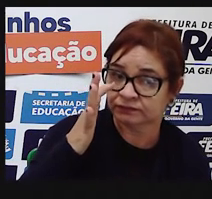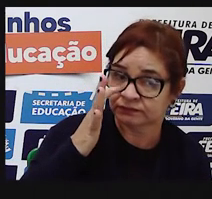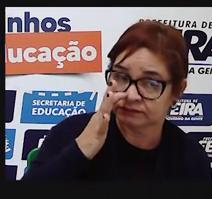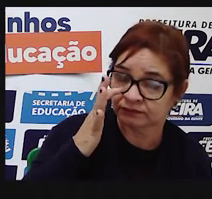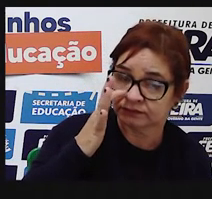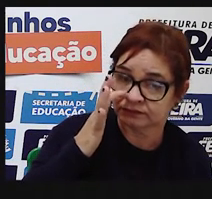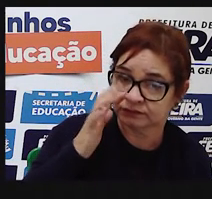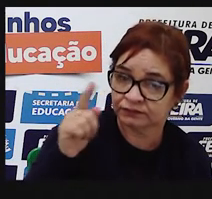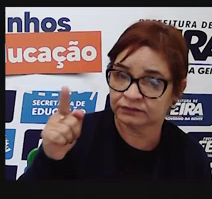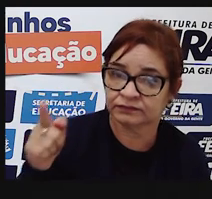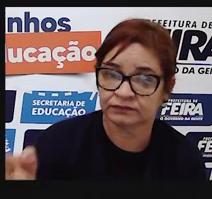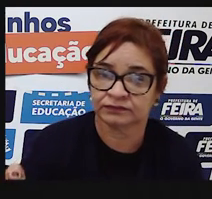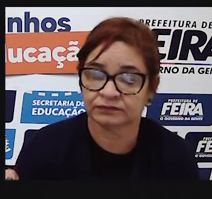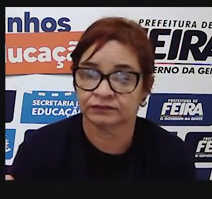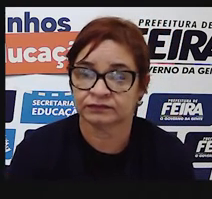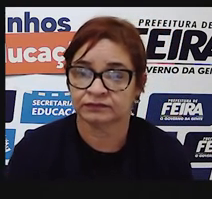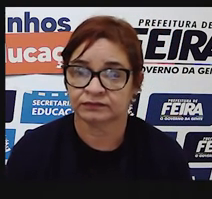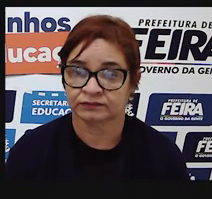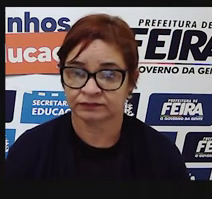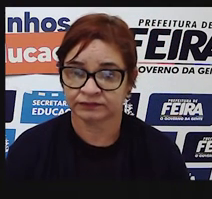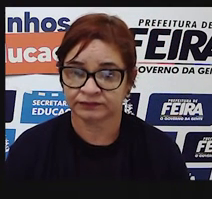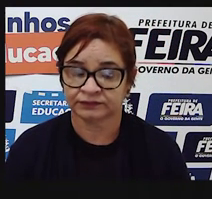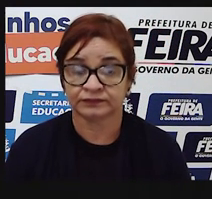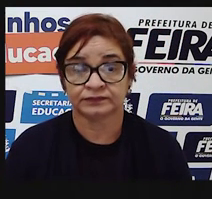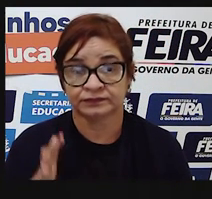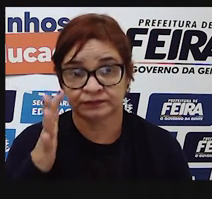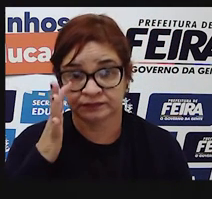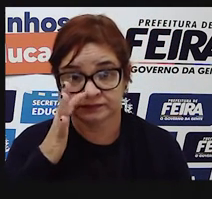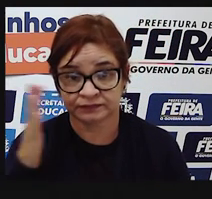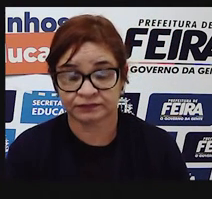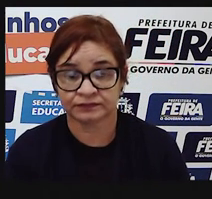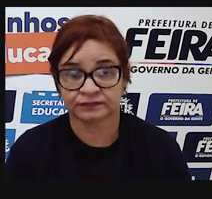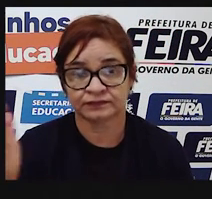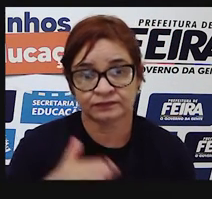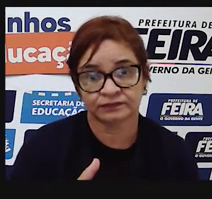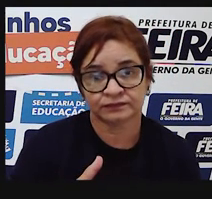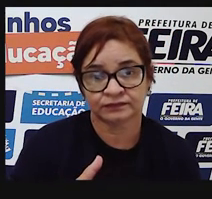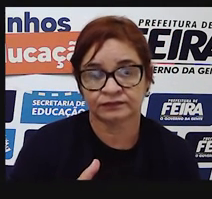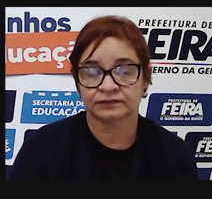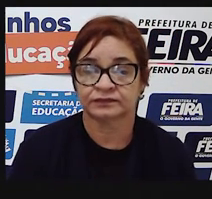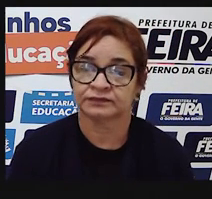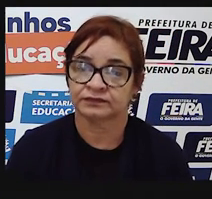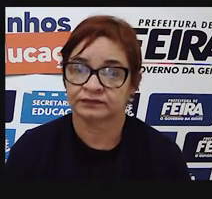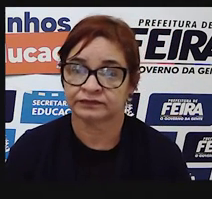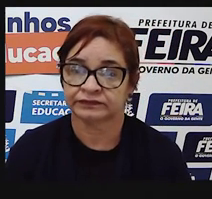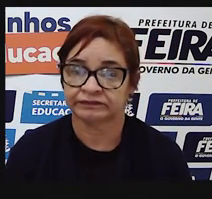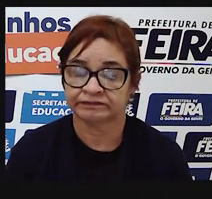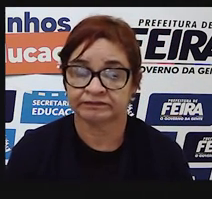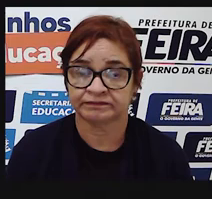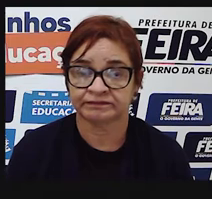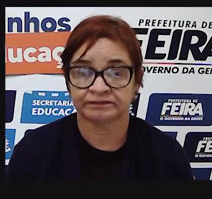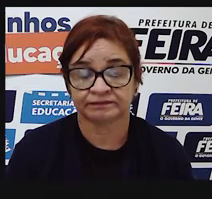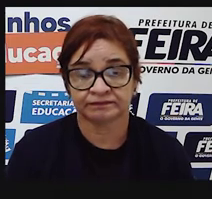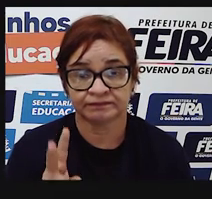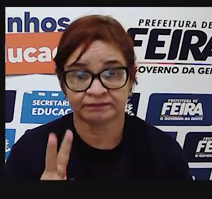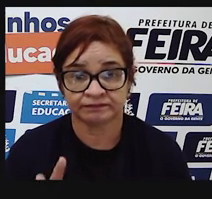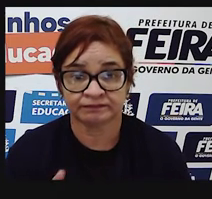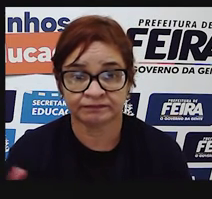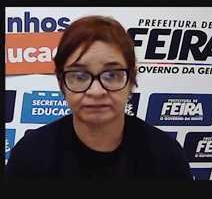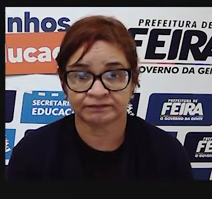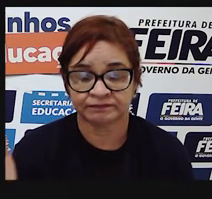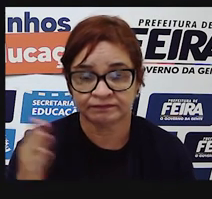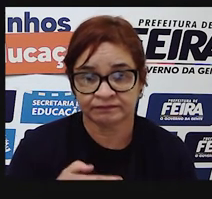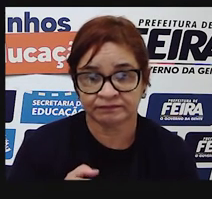está evocando Luísa, a atenção dela, chamando sua atenção. Então, sempre que for um chamado, um